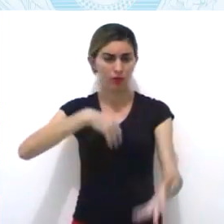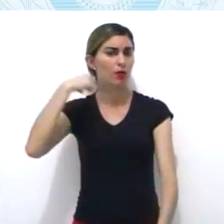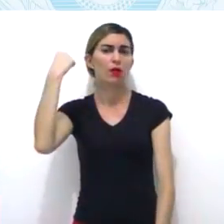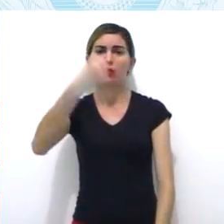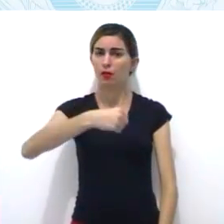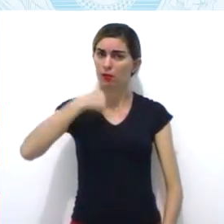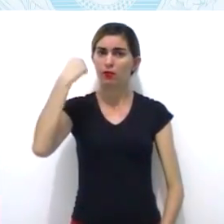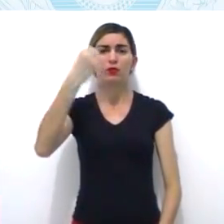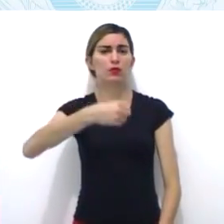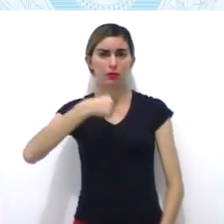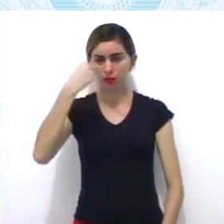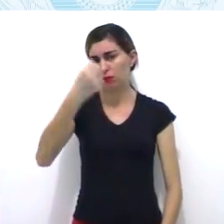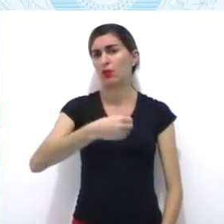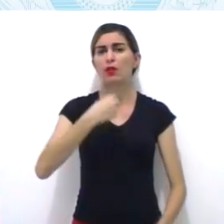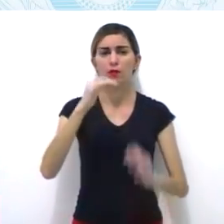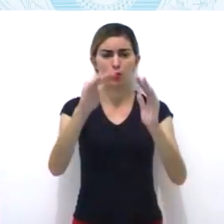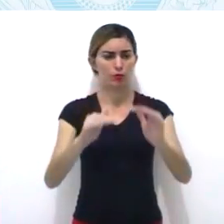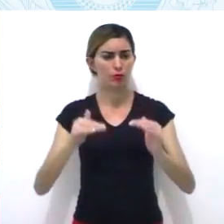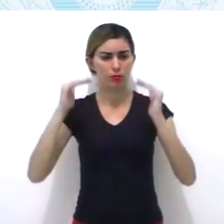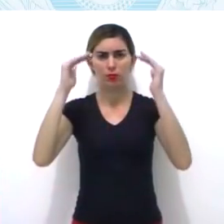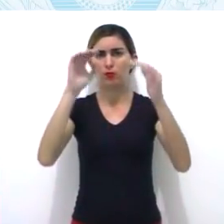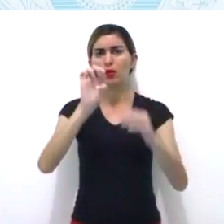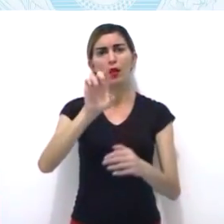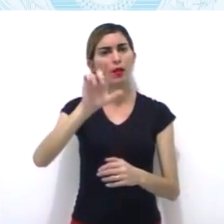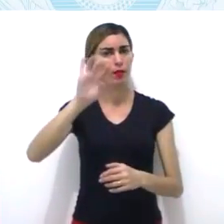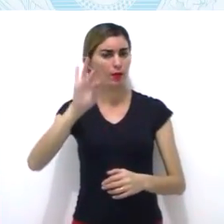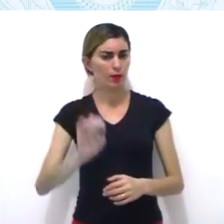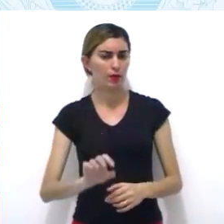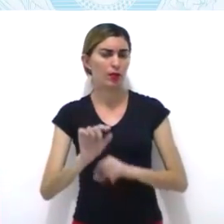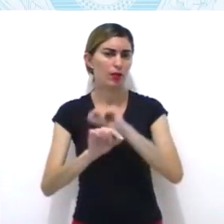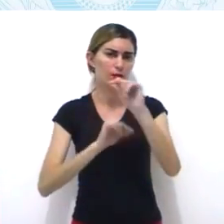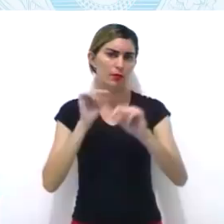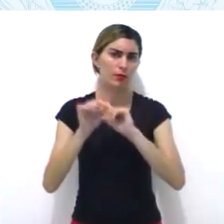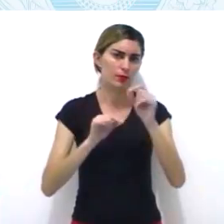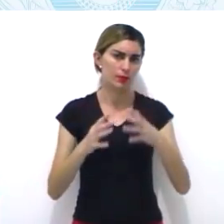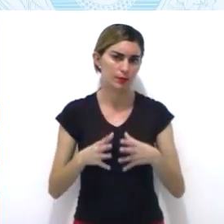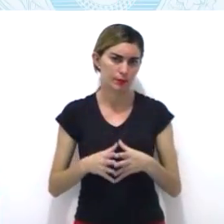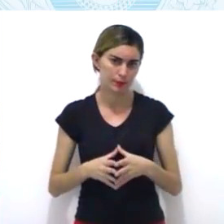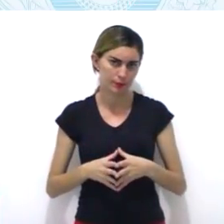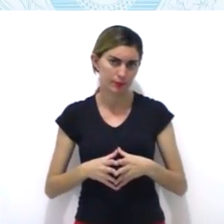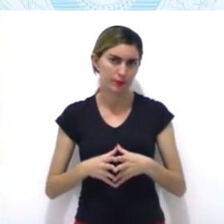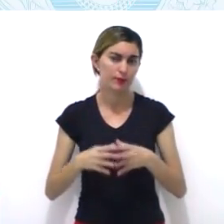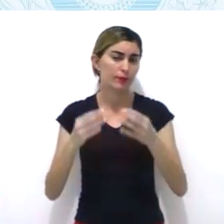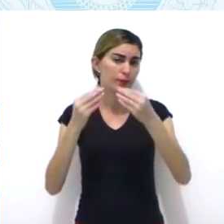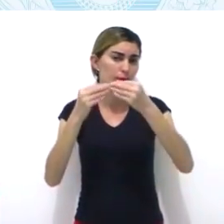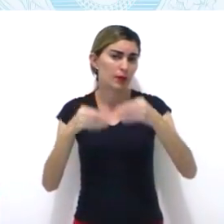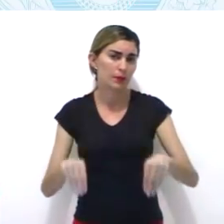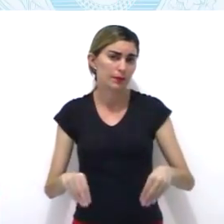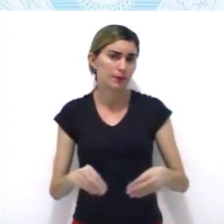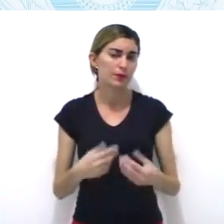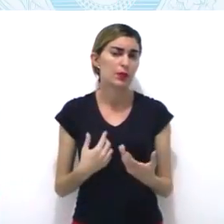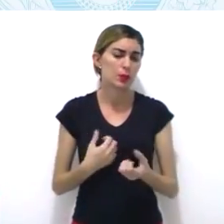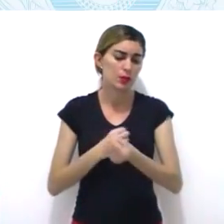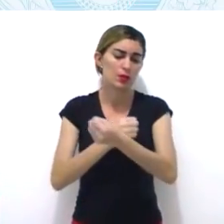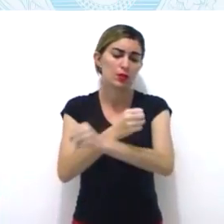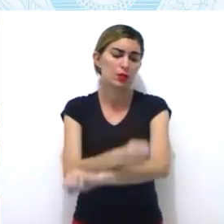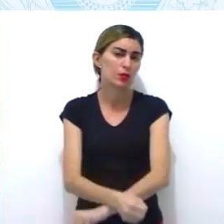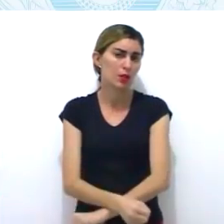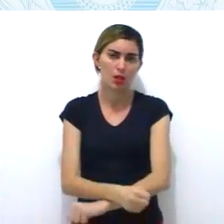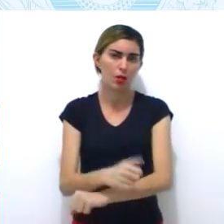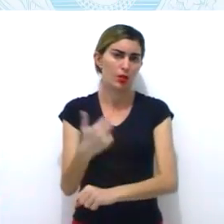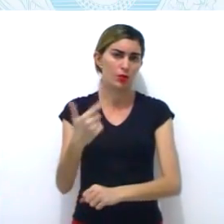da escravidão. Não havia consenso com relação à libertação dos escravos. Alguns